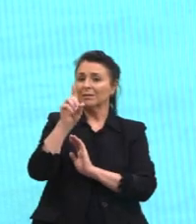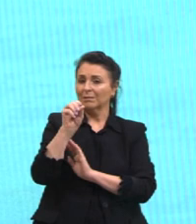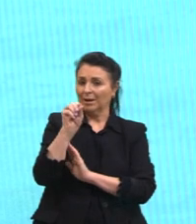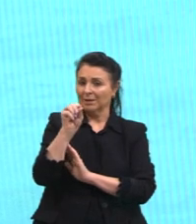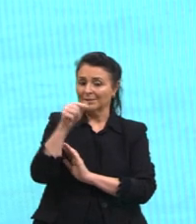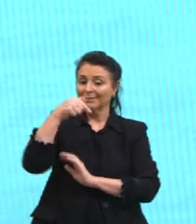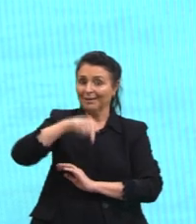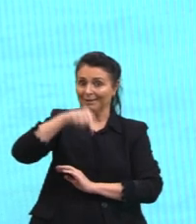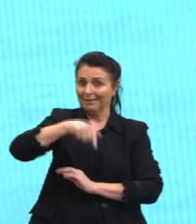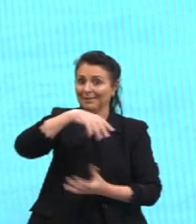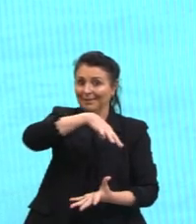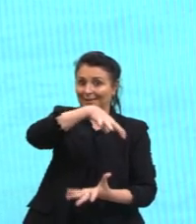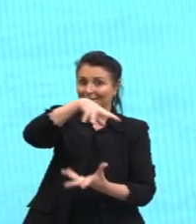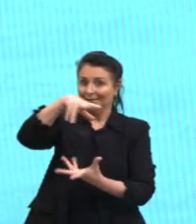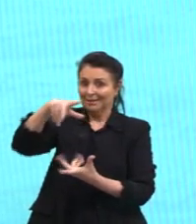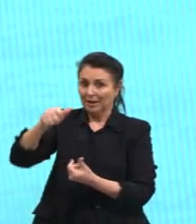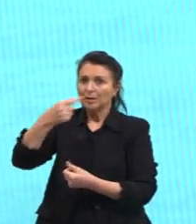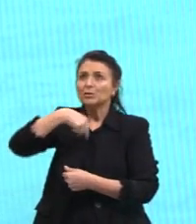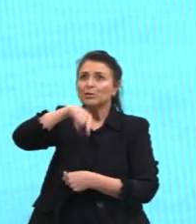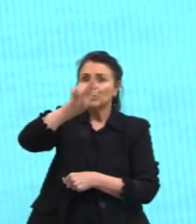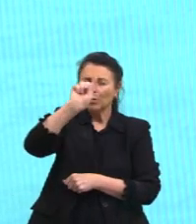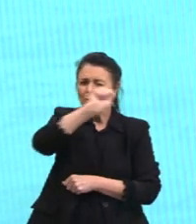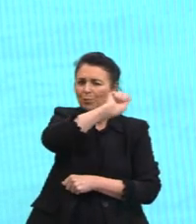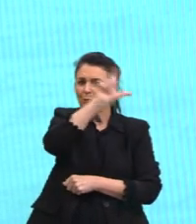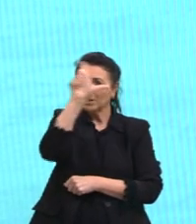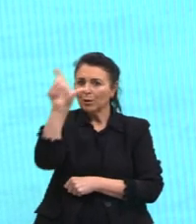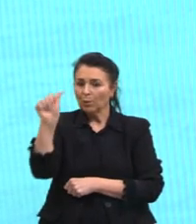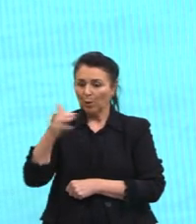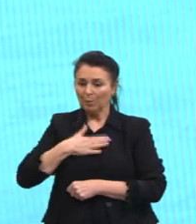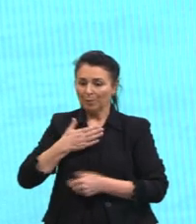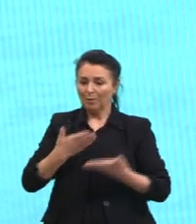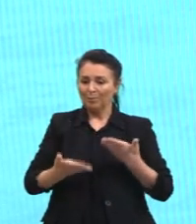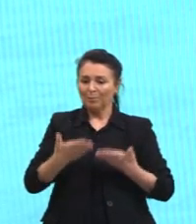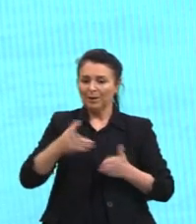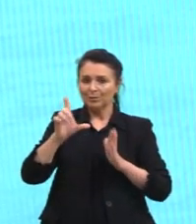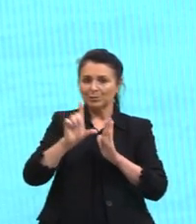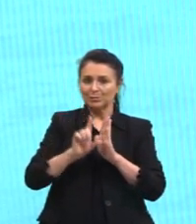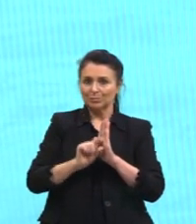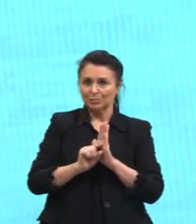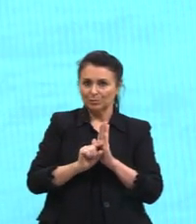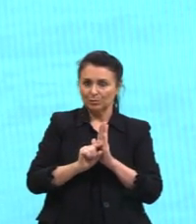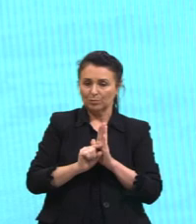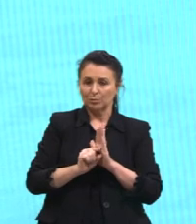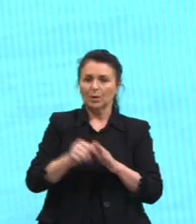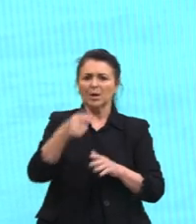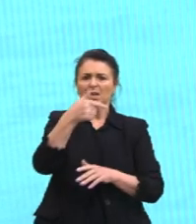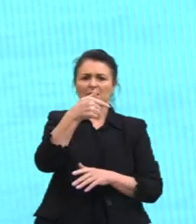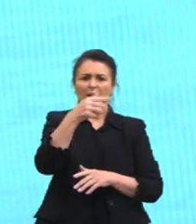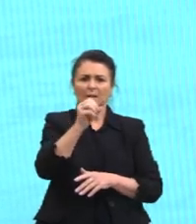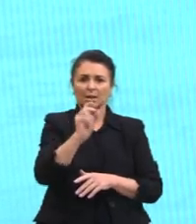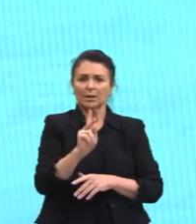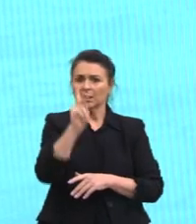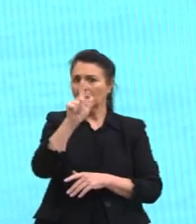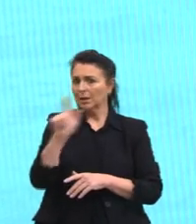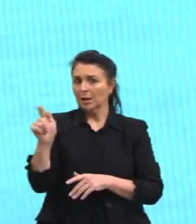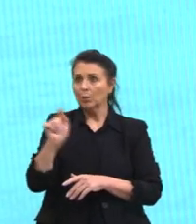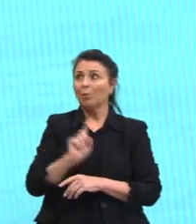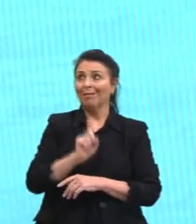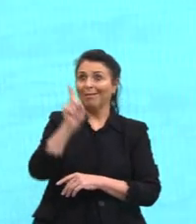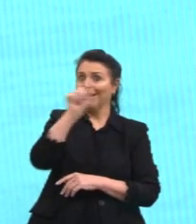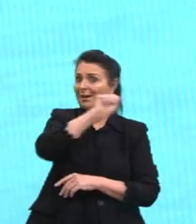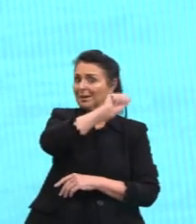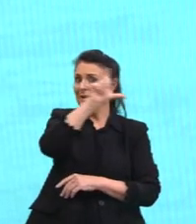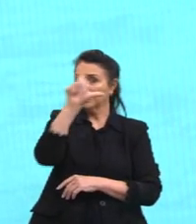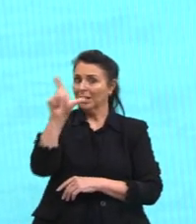Terra. Então, se eu vou para a Lua, o meu peso fica menor, mesmo que eu pese 70 quilos, enfim. E lá eles